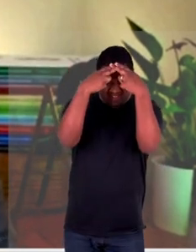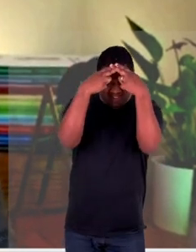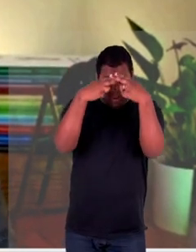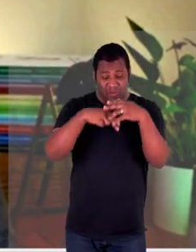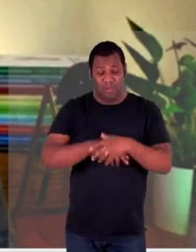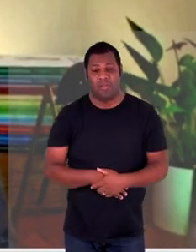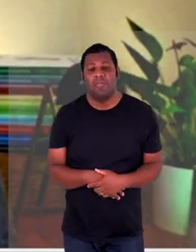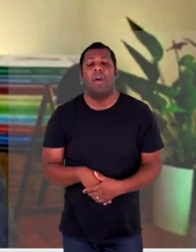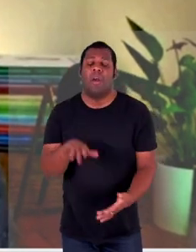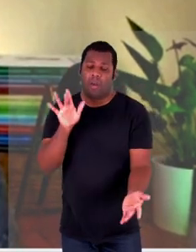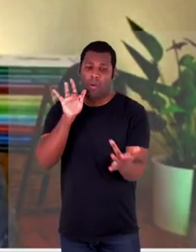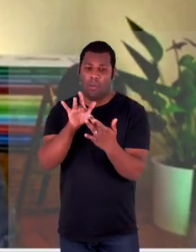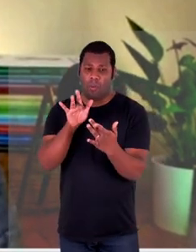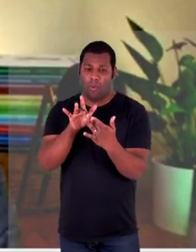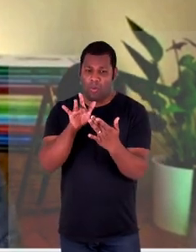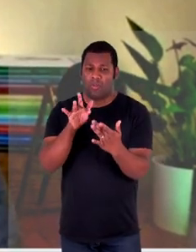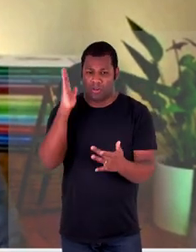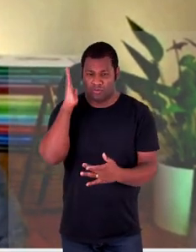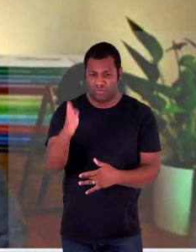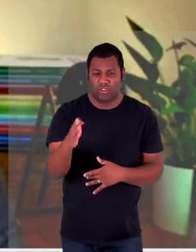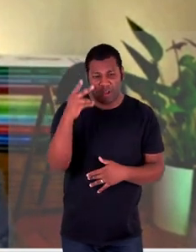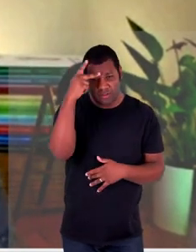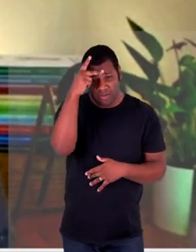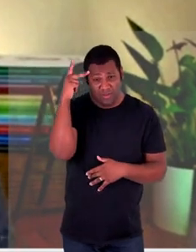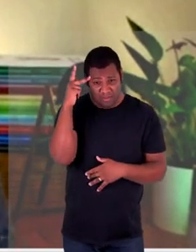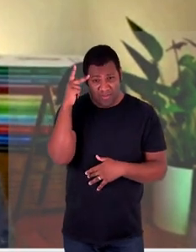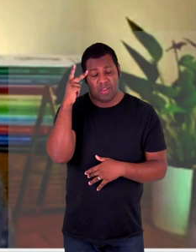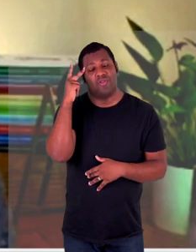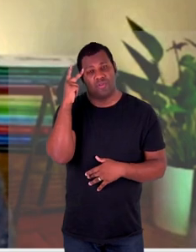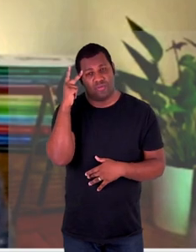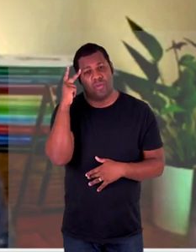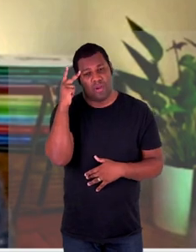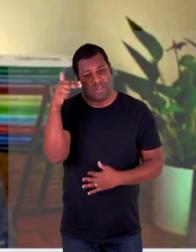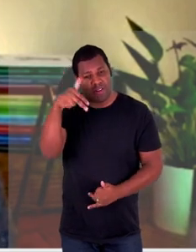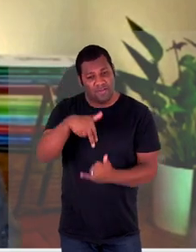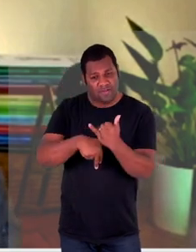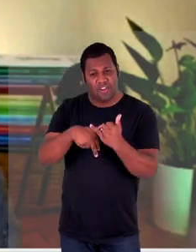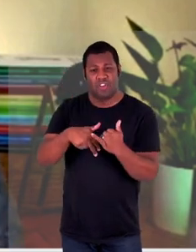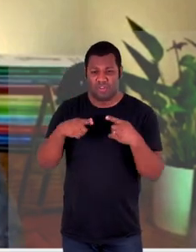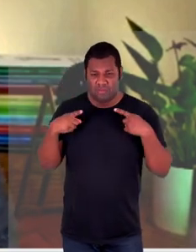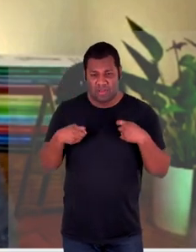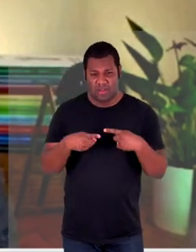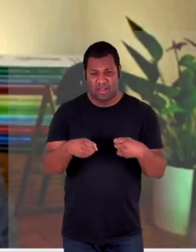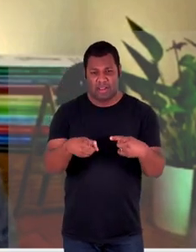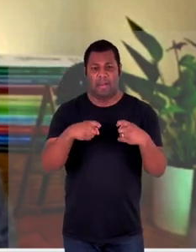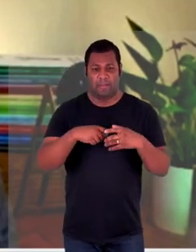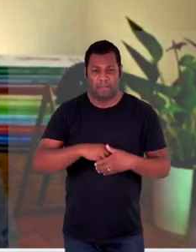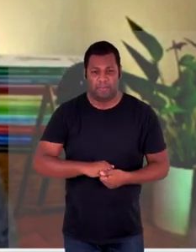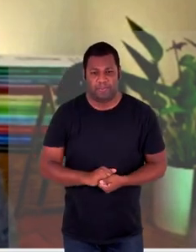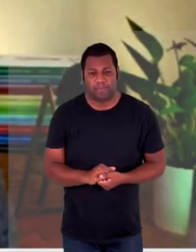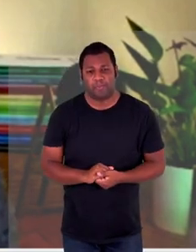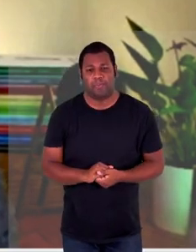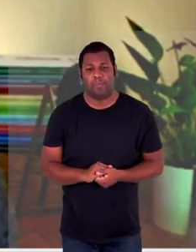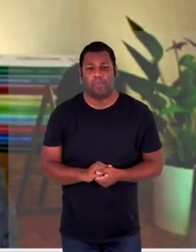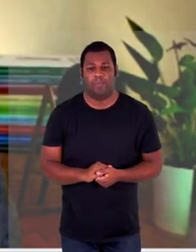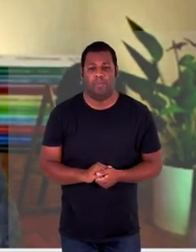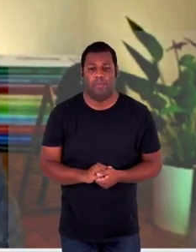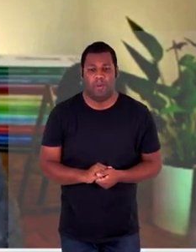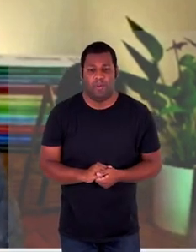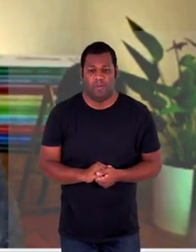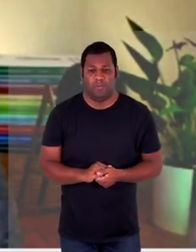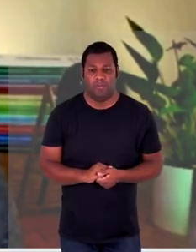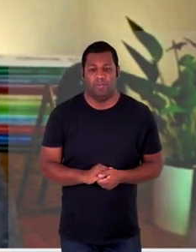contato de segunda mão portanto acadêmico ou de conversa com pessoas que estão em contato direto com essas pessoas